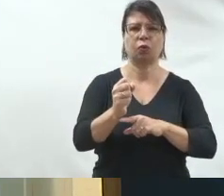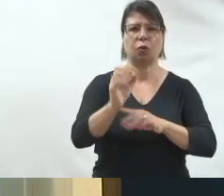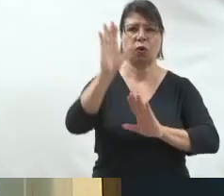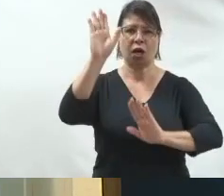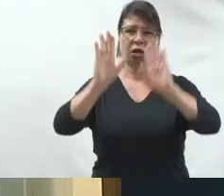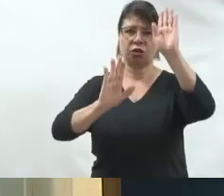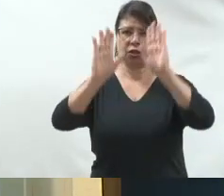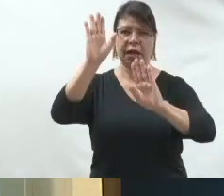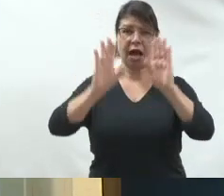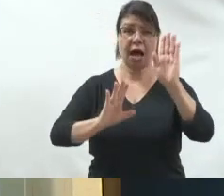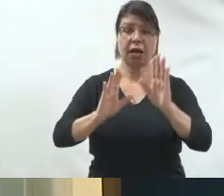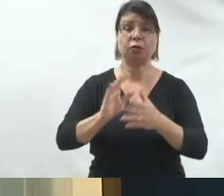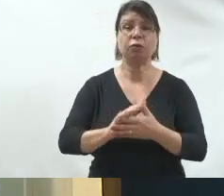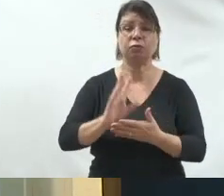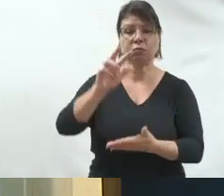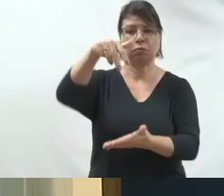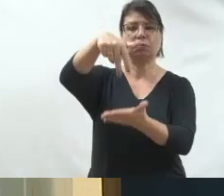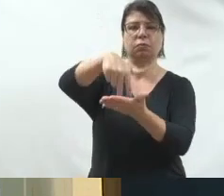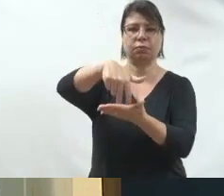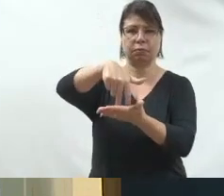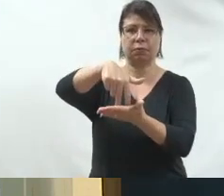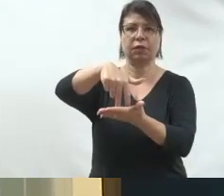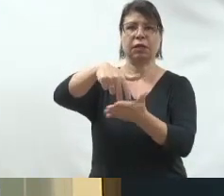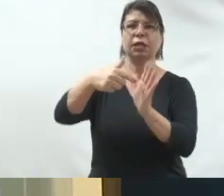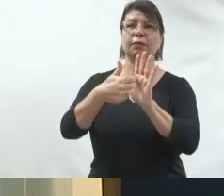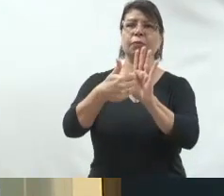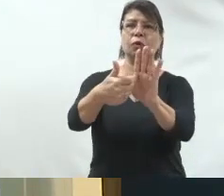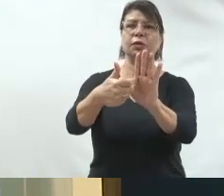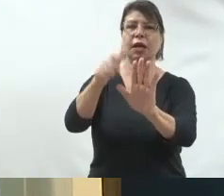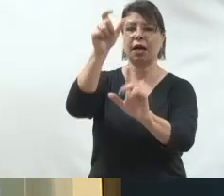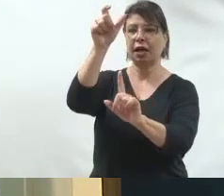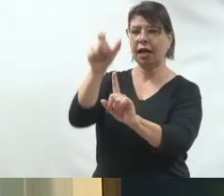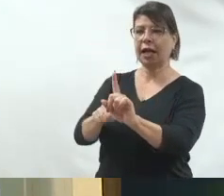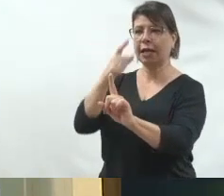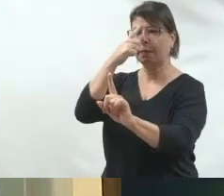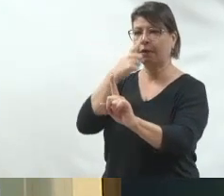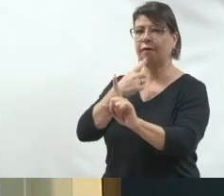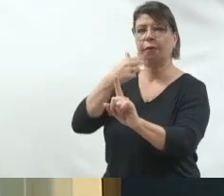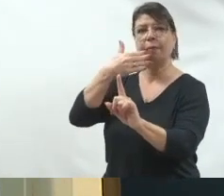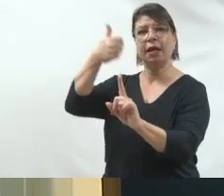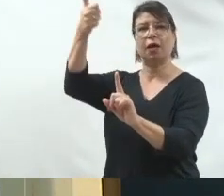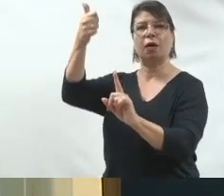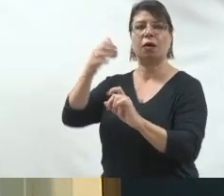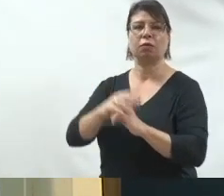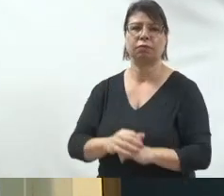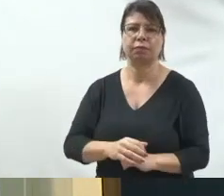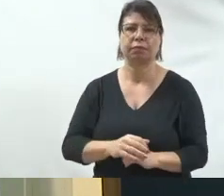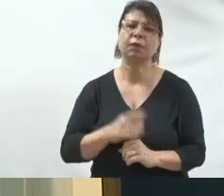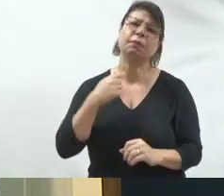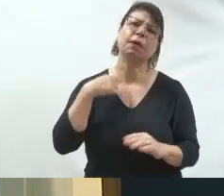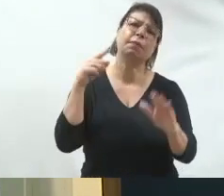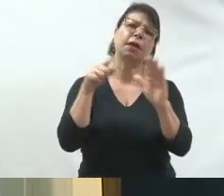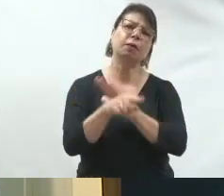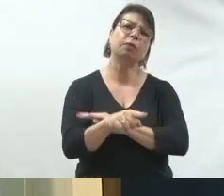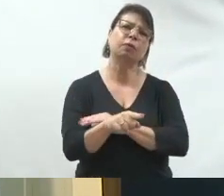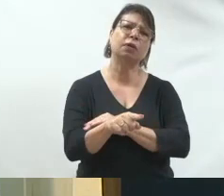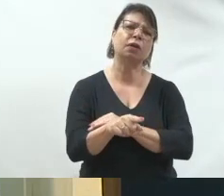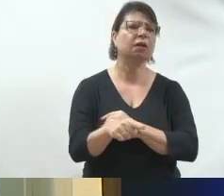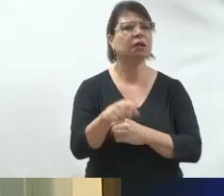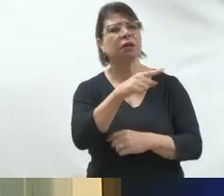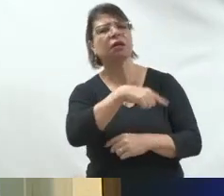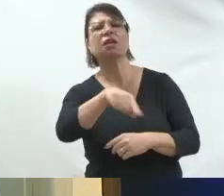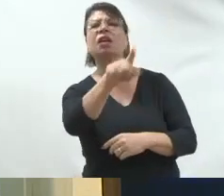e sabatinar esse candidato e apresentar o melhor candidato. E às vezes você pergunta, mas quem é que vai votar nesse